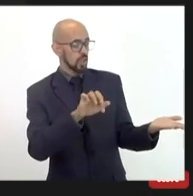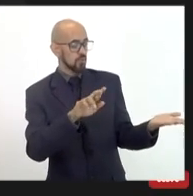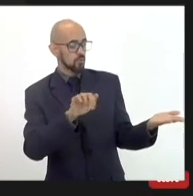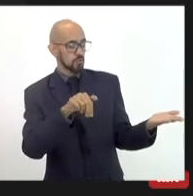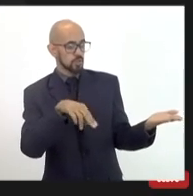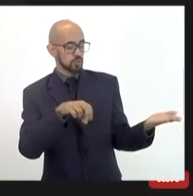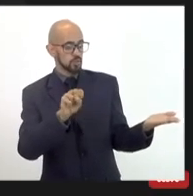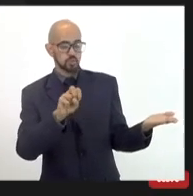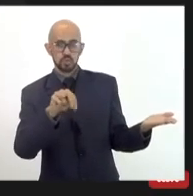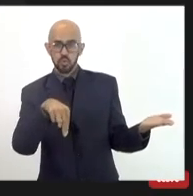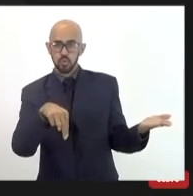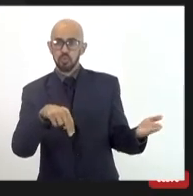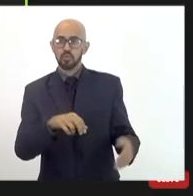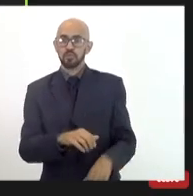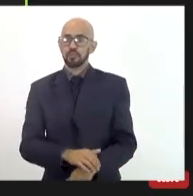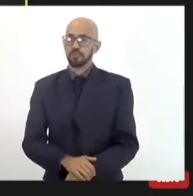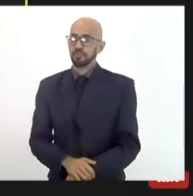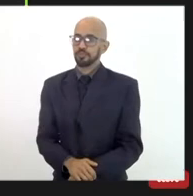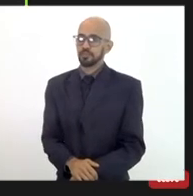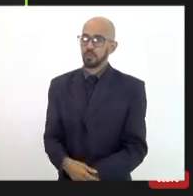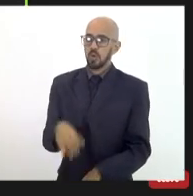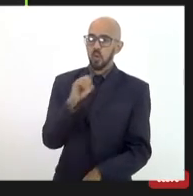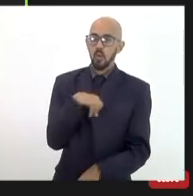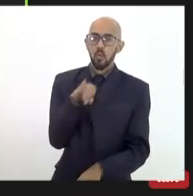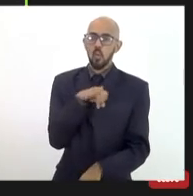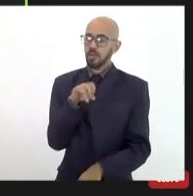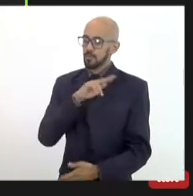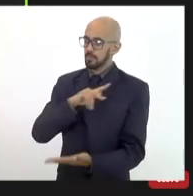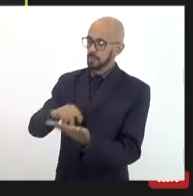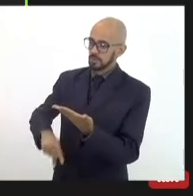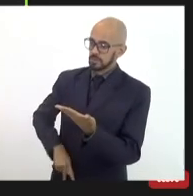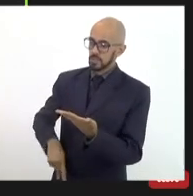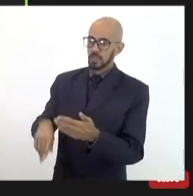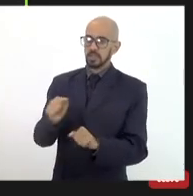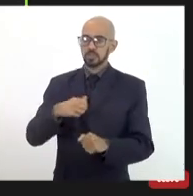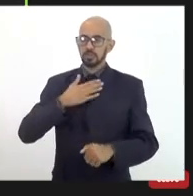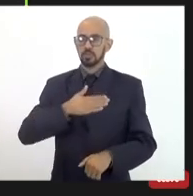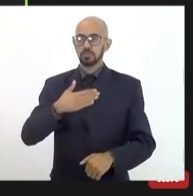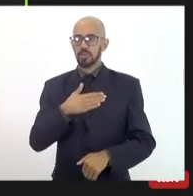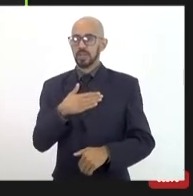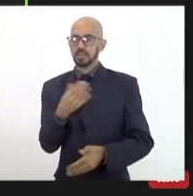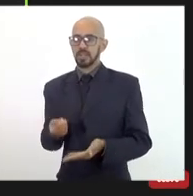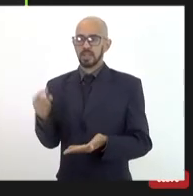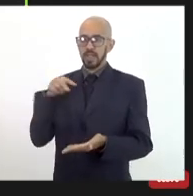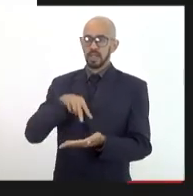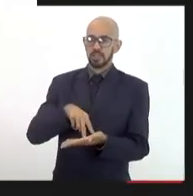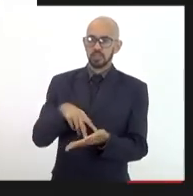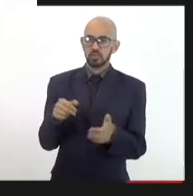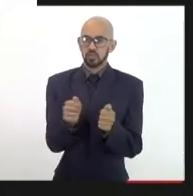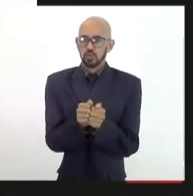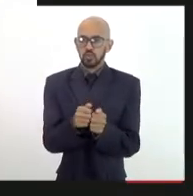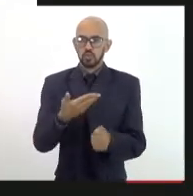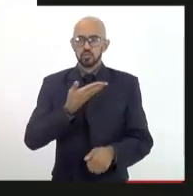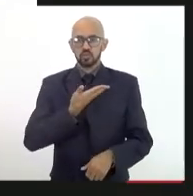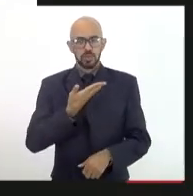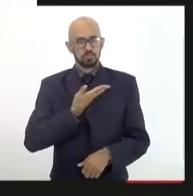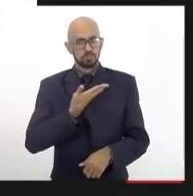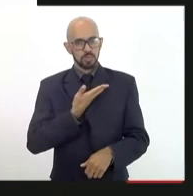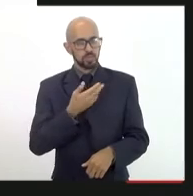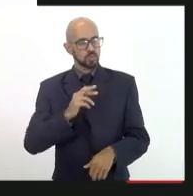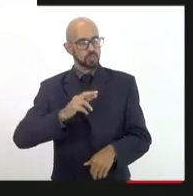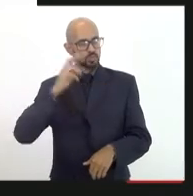favor, Jefferson. Olá, presidente. É um prazer estar aqui junto com minhas colegas reitoras e